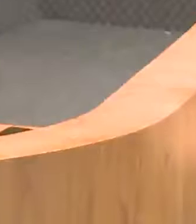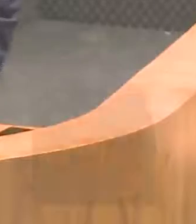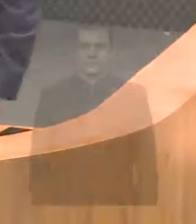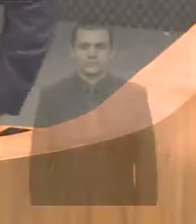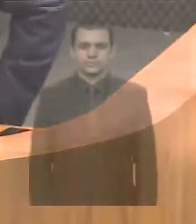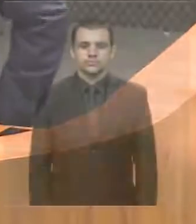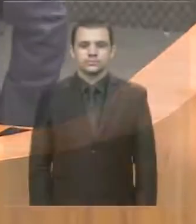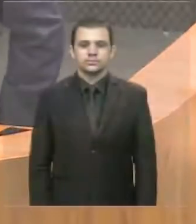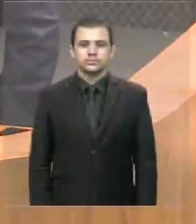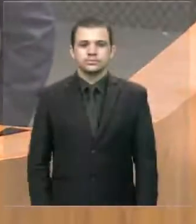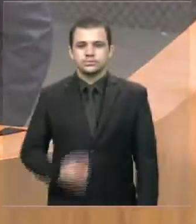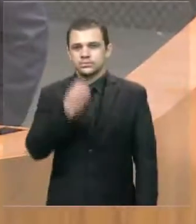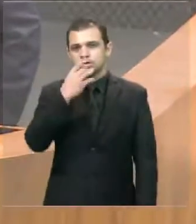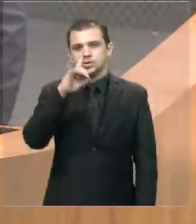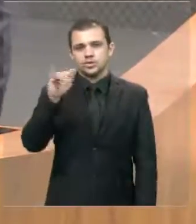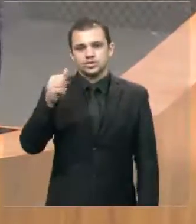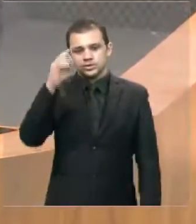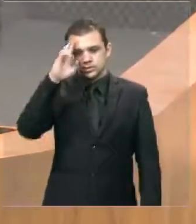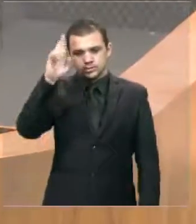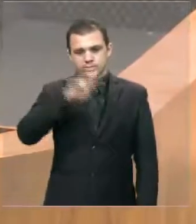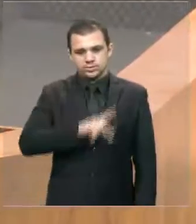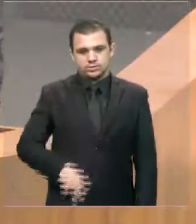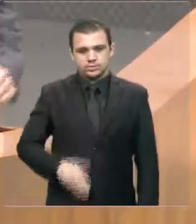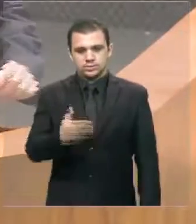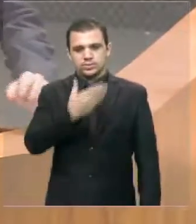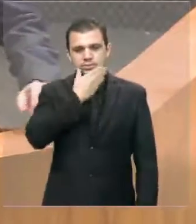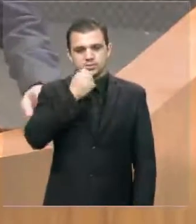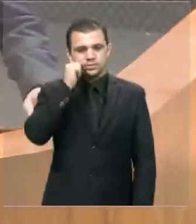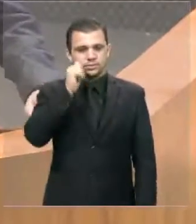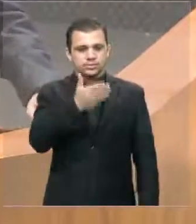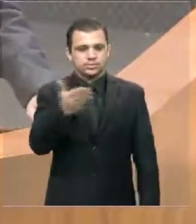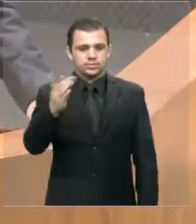Bom dia, seu presidente, deputados, deputadas,